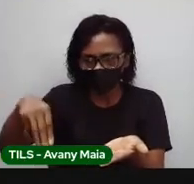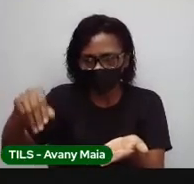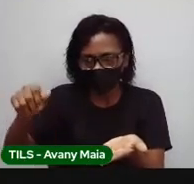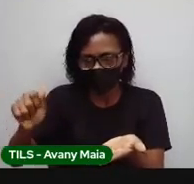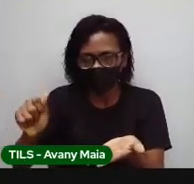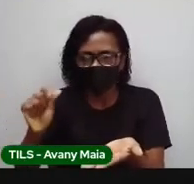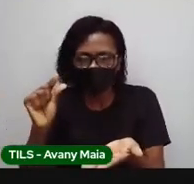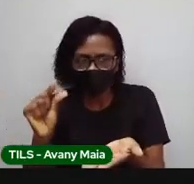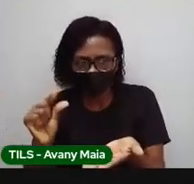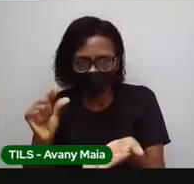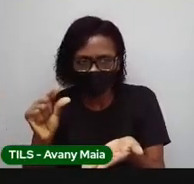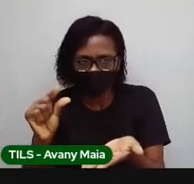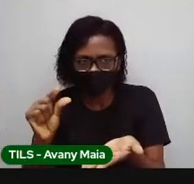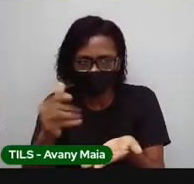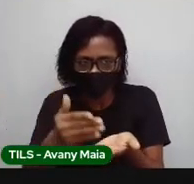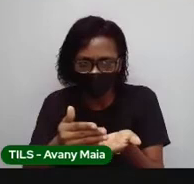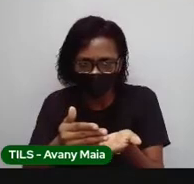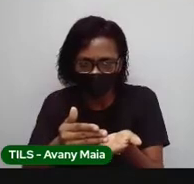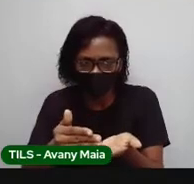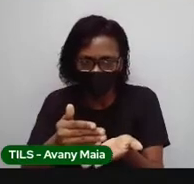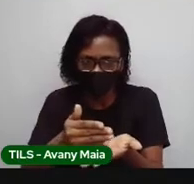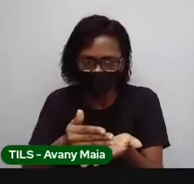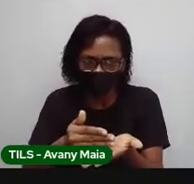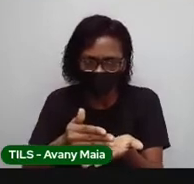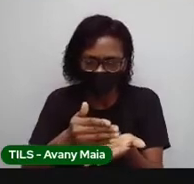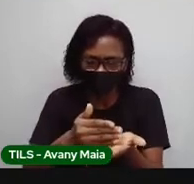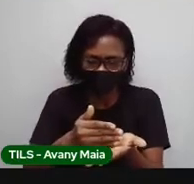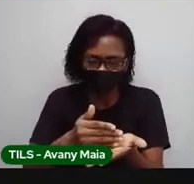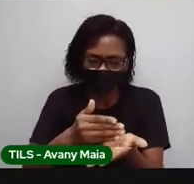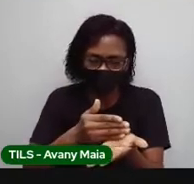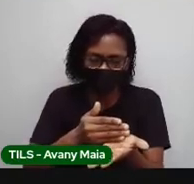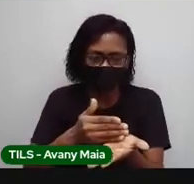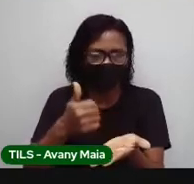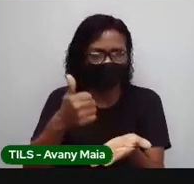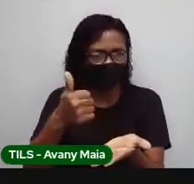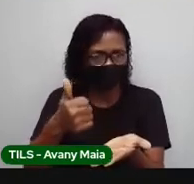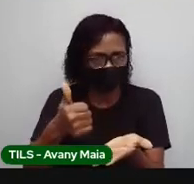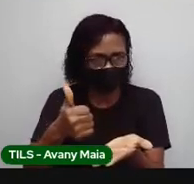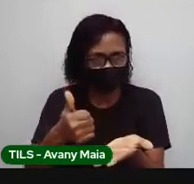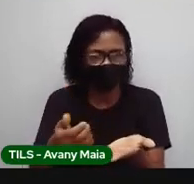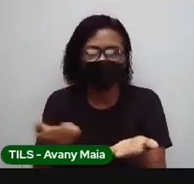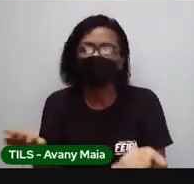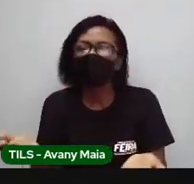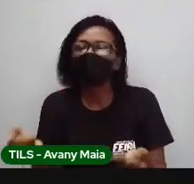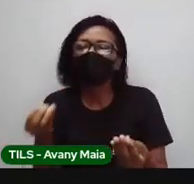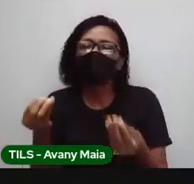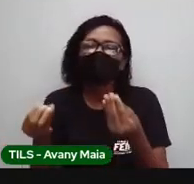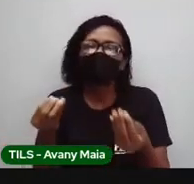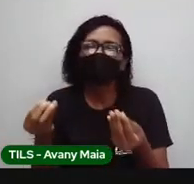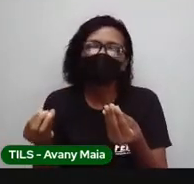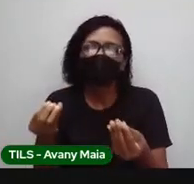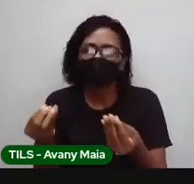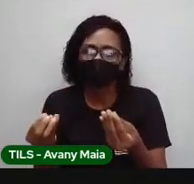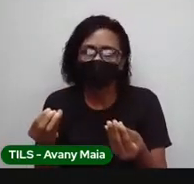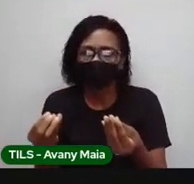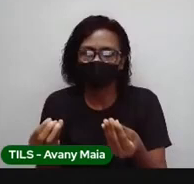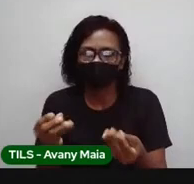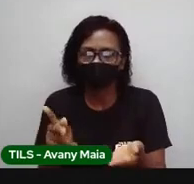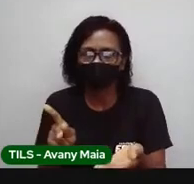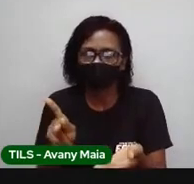Mas, belezinha, o que a gente tem com essas duas unidades? O que a gente precisa saber é o seguinte. Que um quilograma